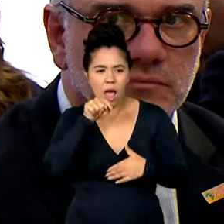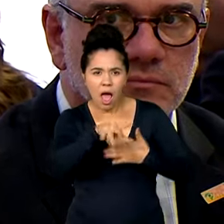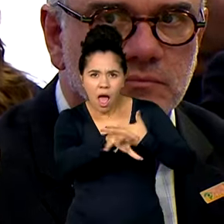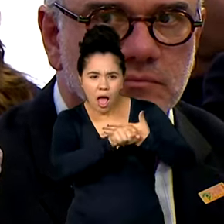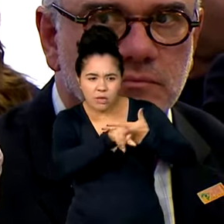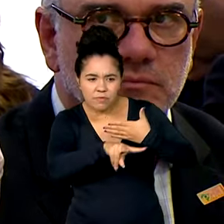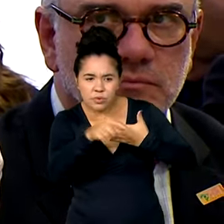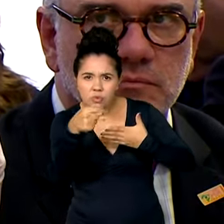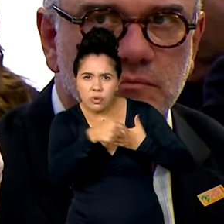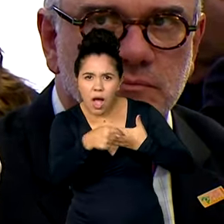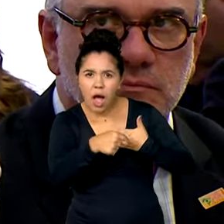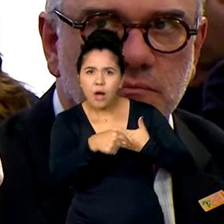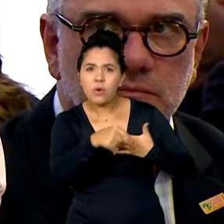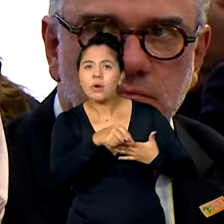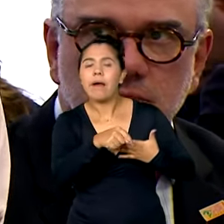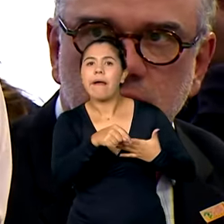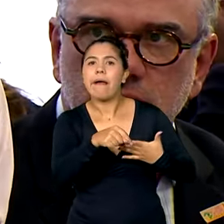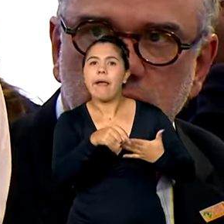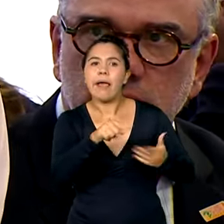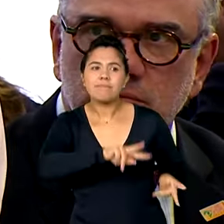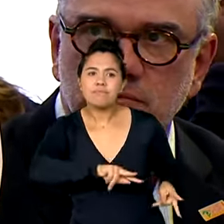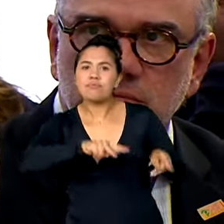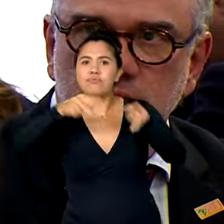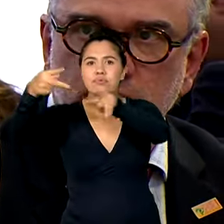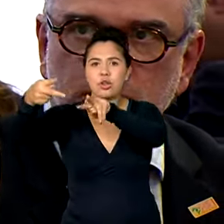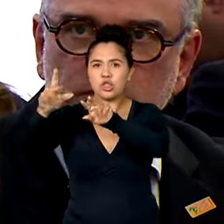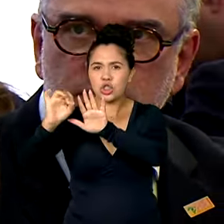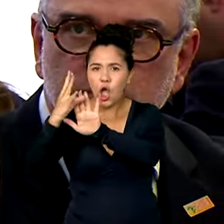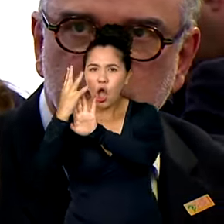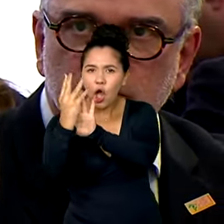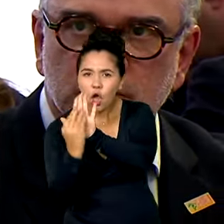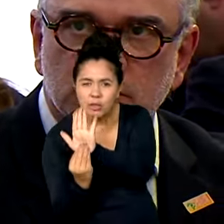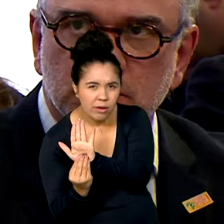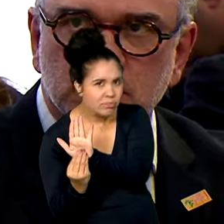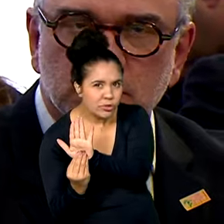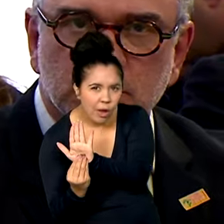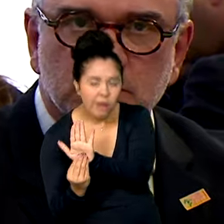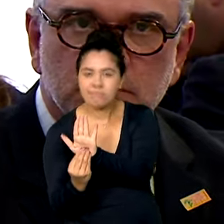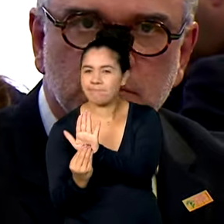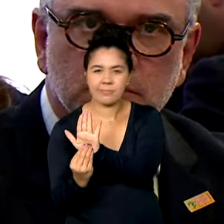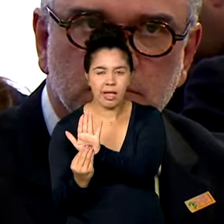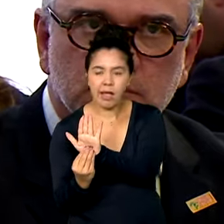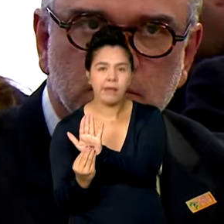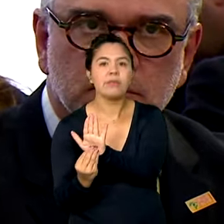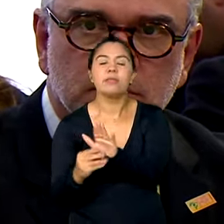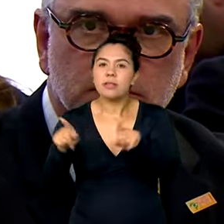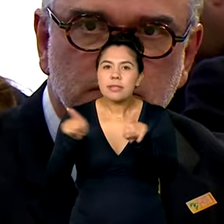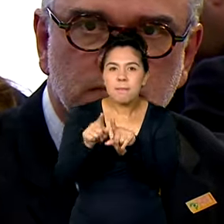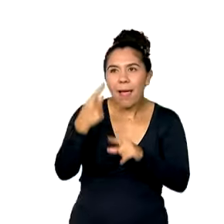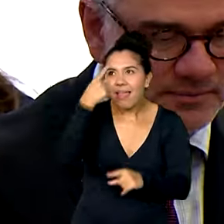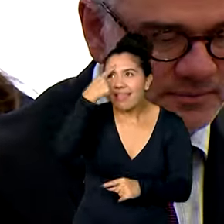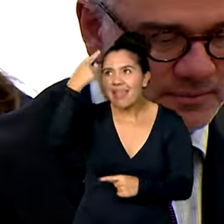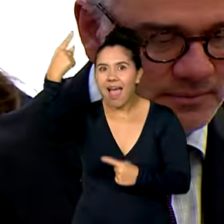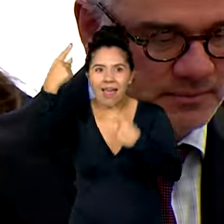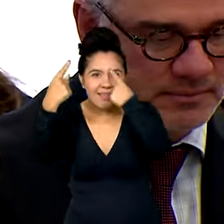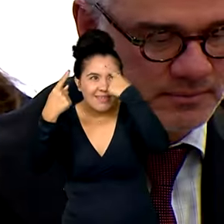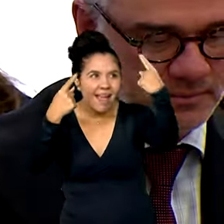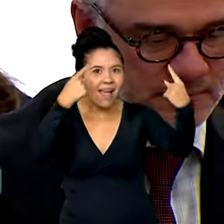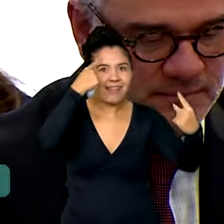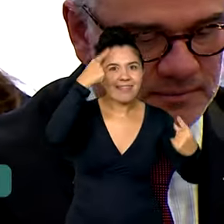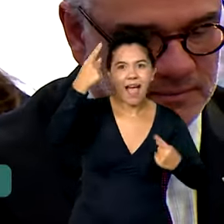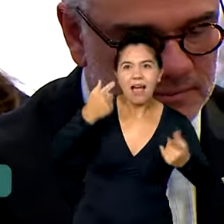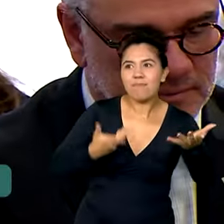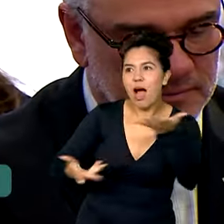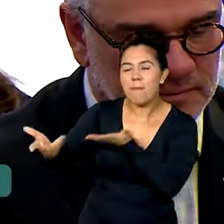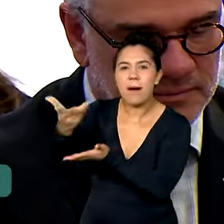conteúdo, não é somente um produto, são ideias. A gente está